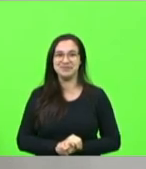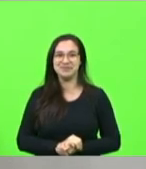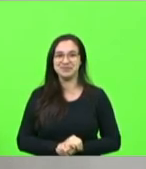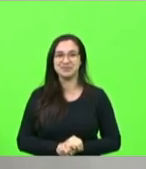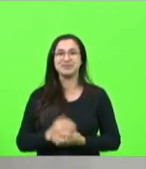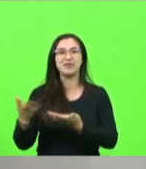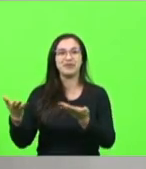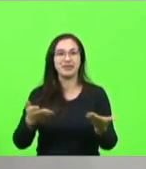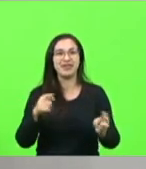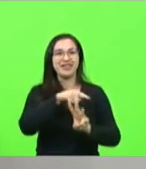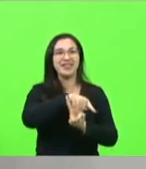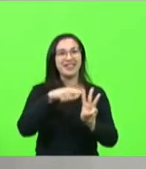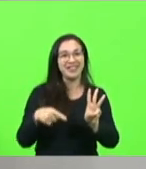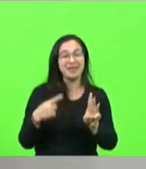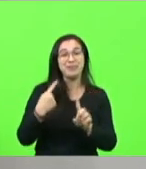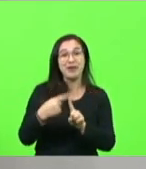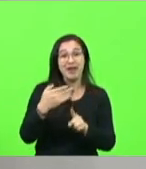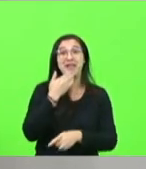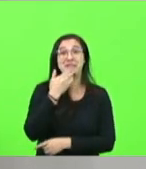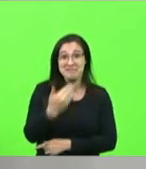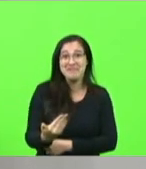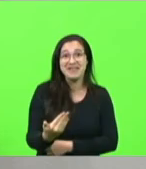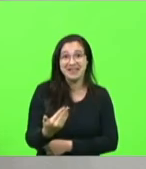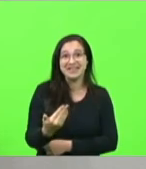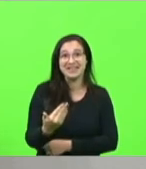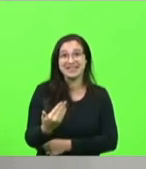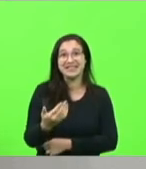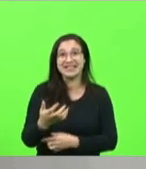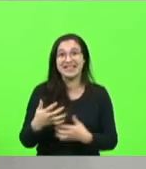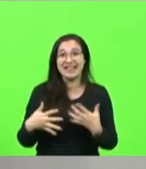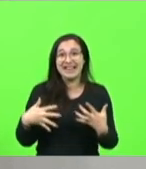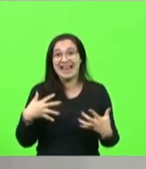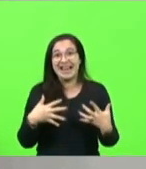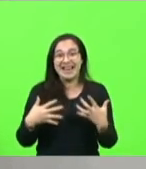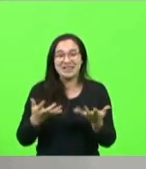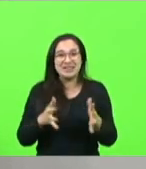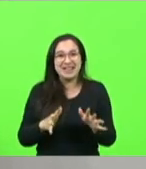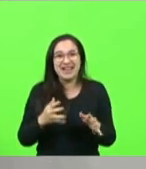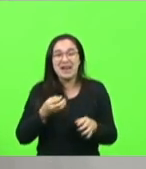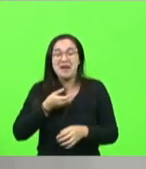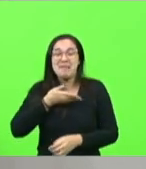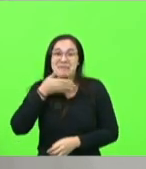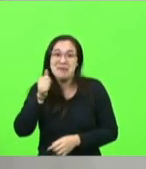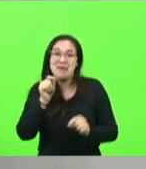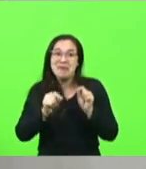eles pediram, presidente, para ficar menos nervosos, era bom os três virem juntos.